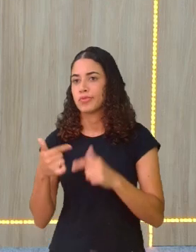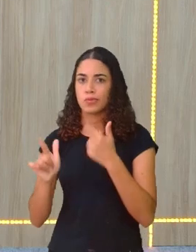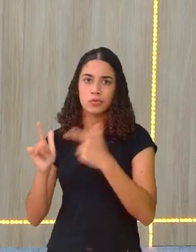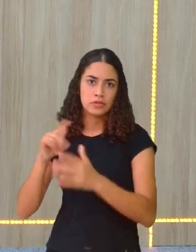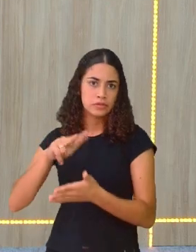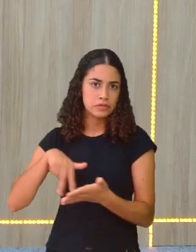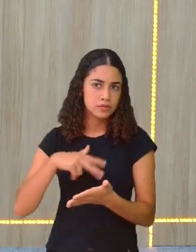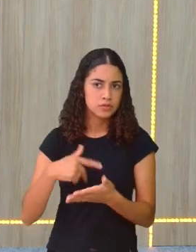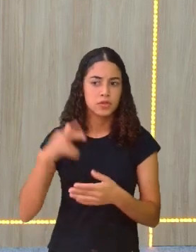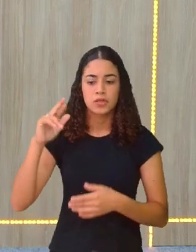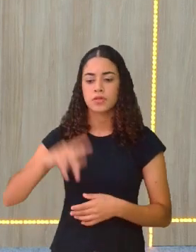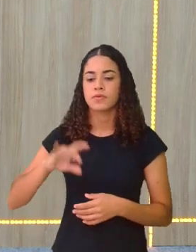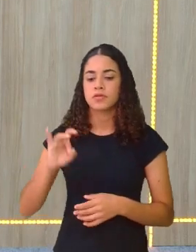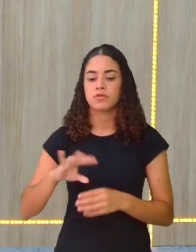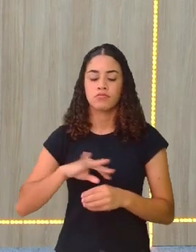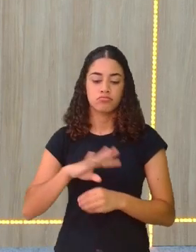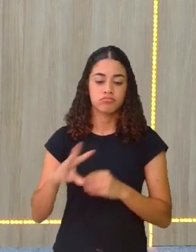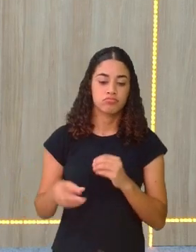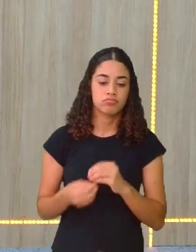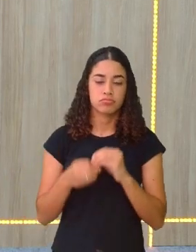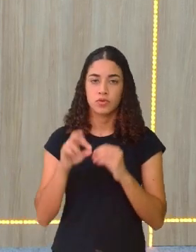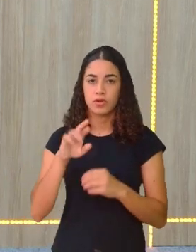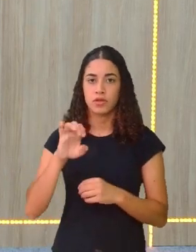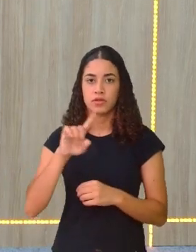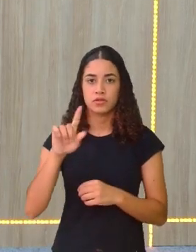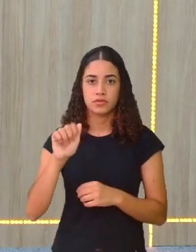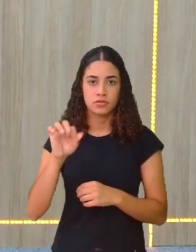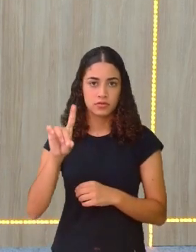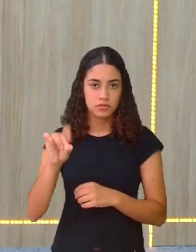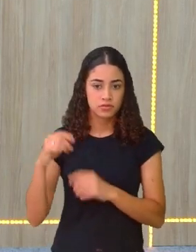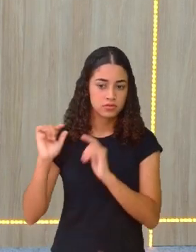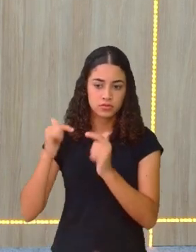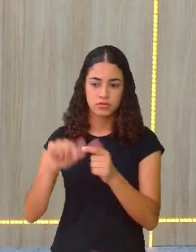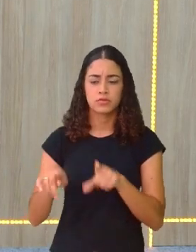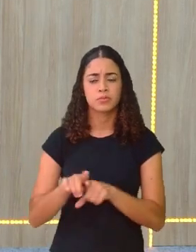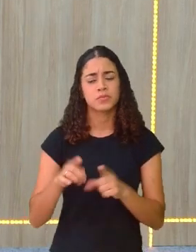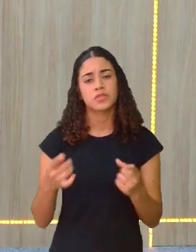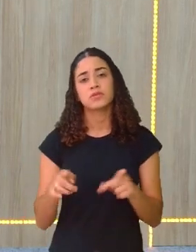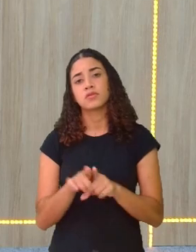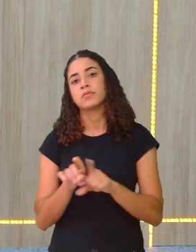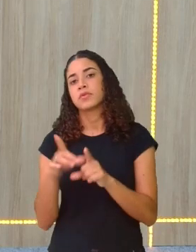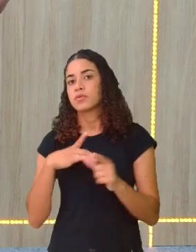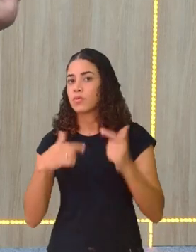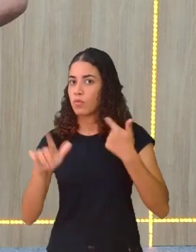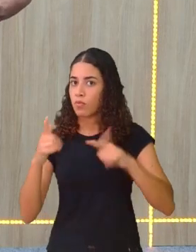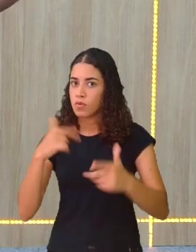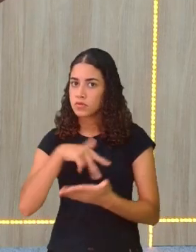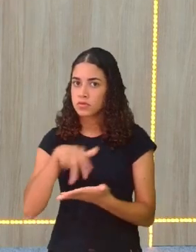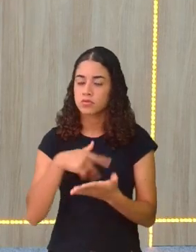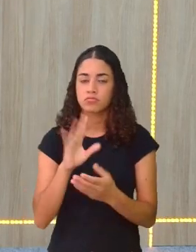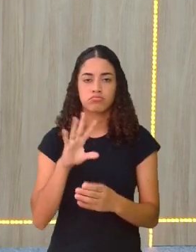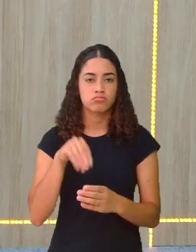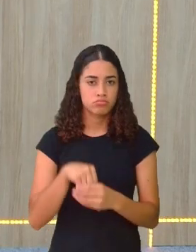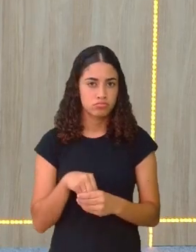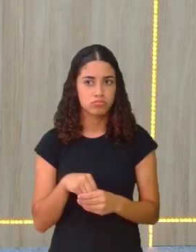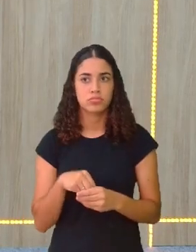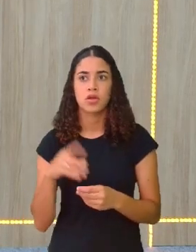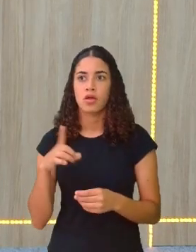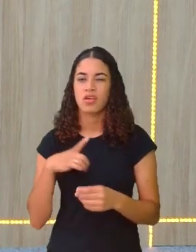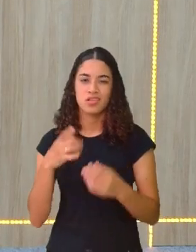Então, ele não só se compõe do reisado tradicional, como ele tem também outras danças inseridas dentro. É um folguedo